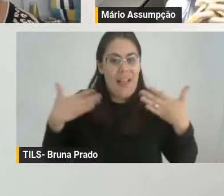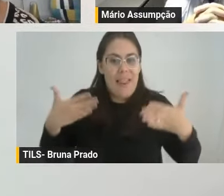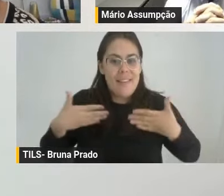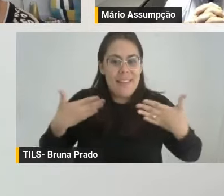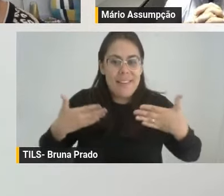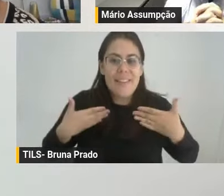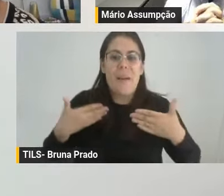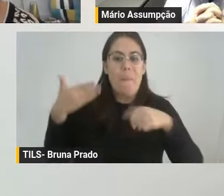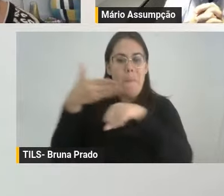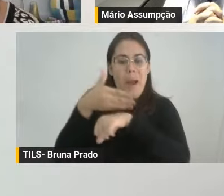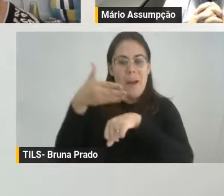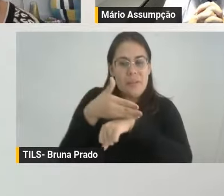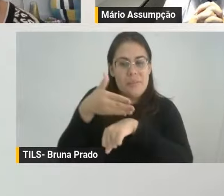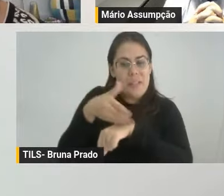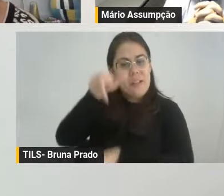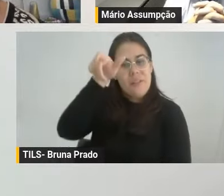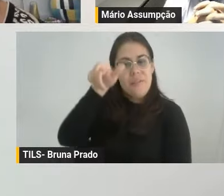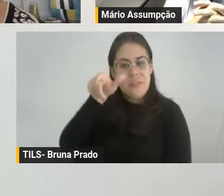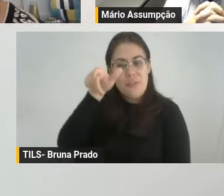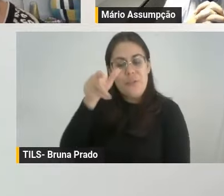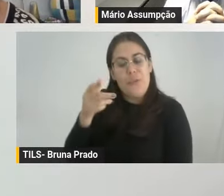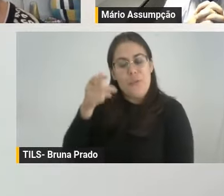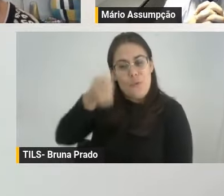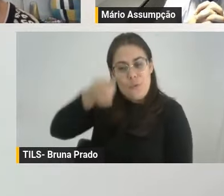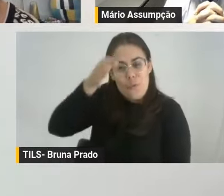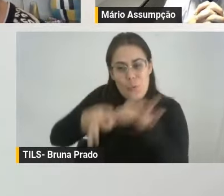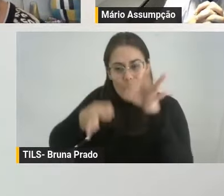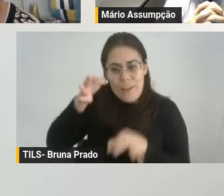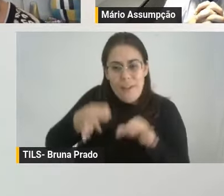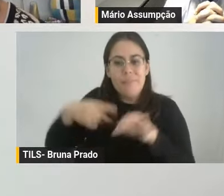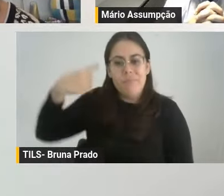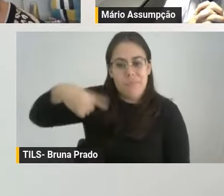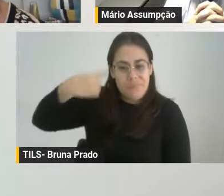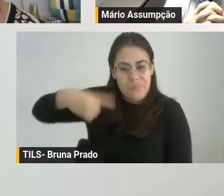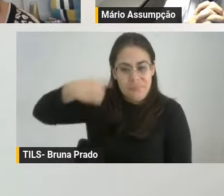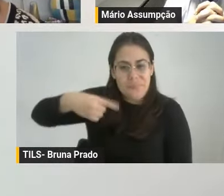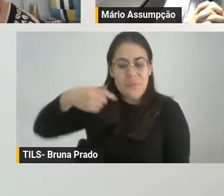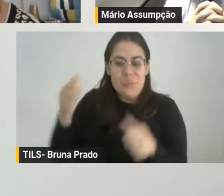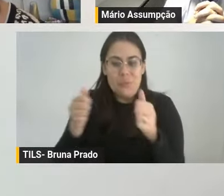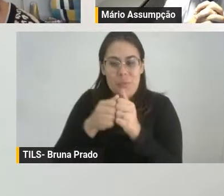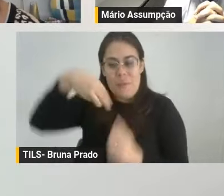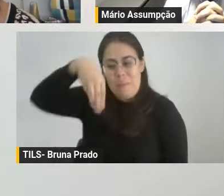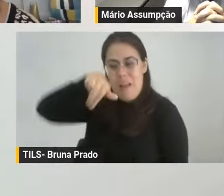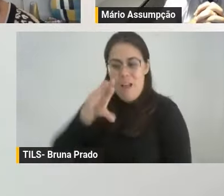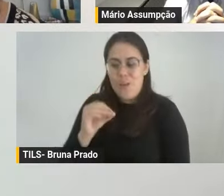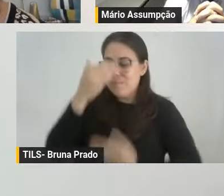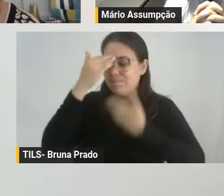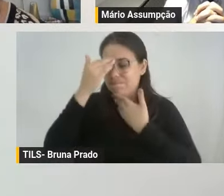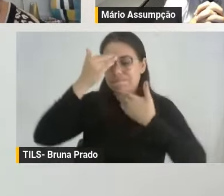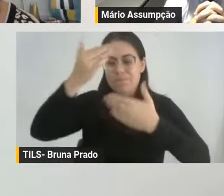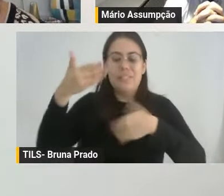participação do excelentíssimo juiz de direito aqui conosco, doutor Mário Assunção. Muito obrigada pela sua